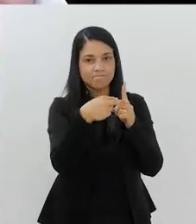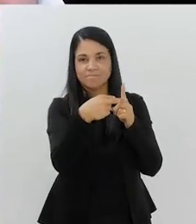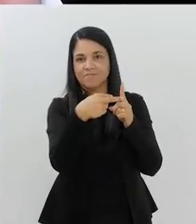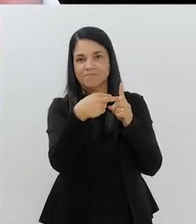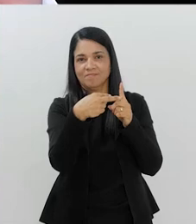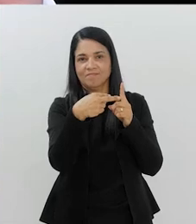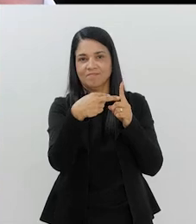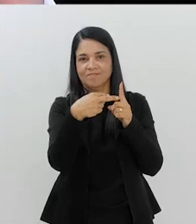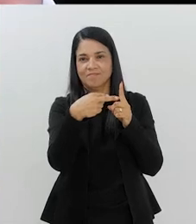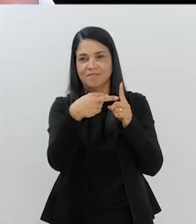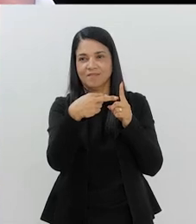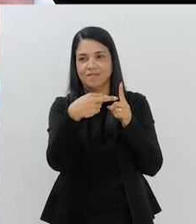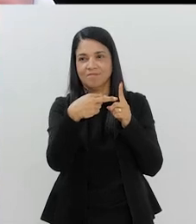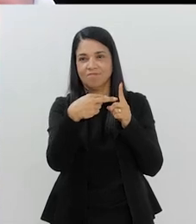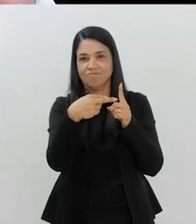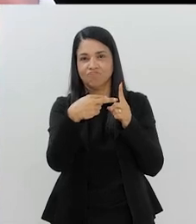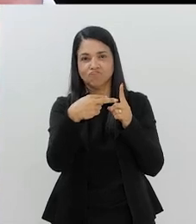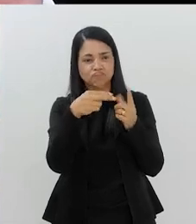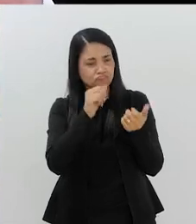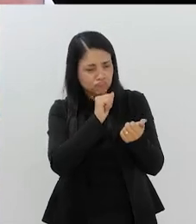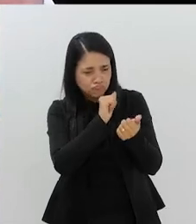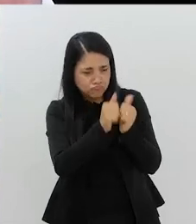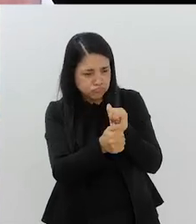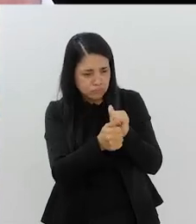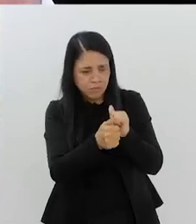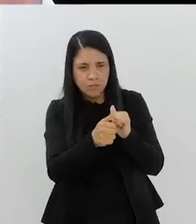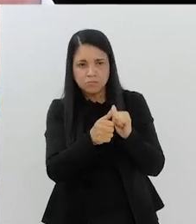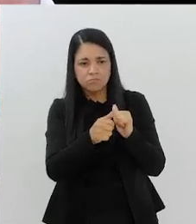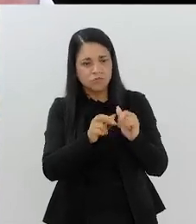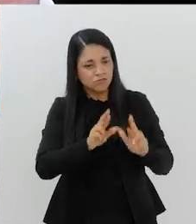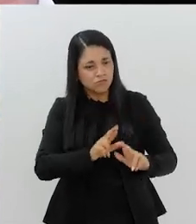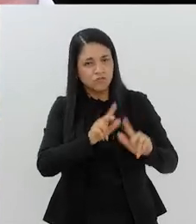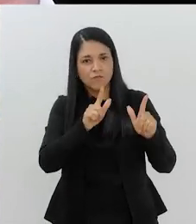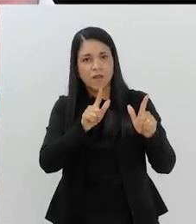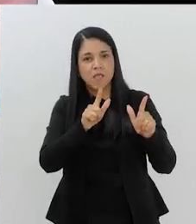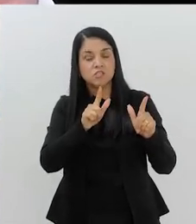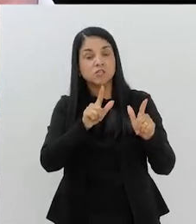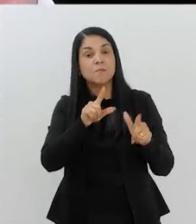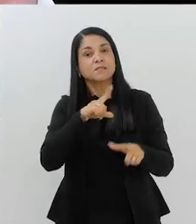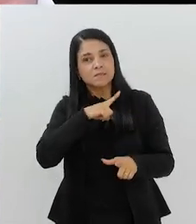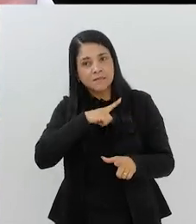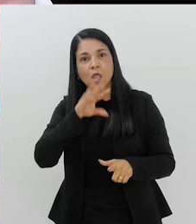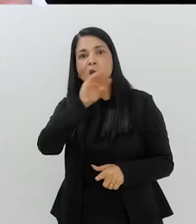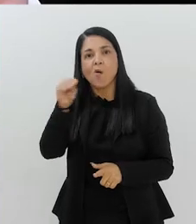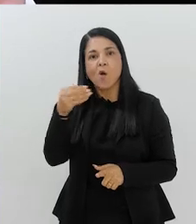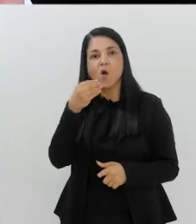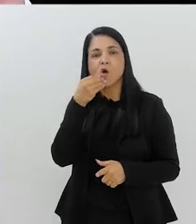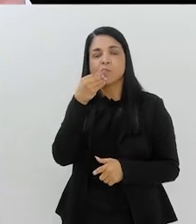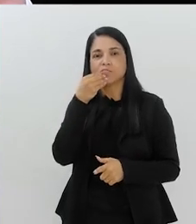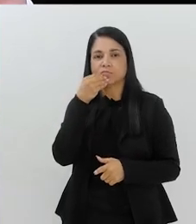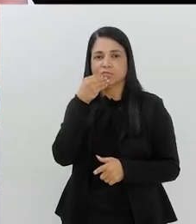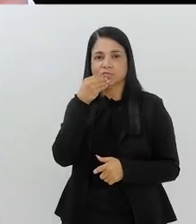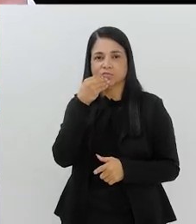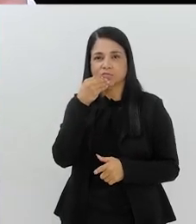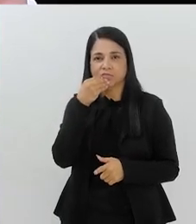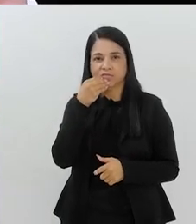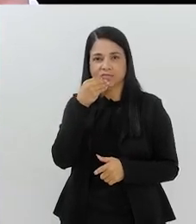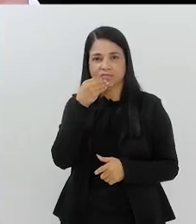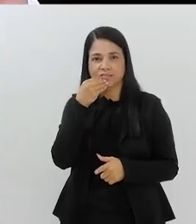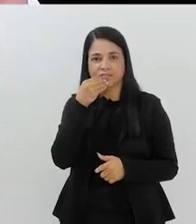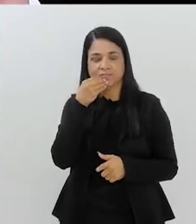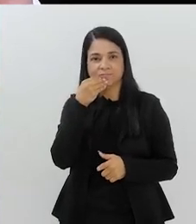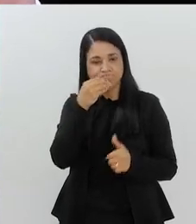perspectiva de que não vai ser atleta de rendimento, mas vai ter a oportunidade de